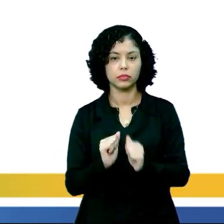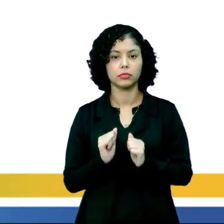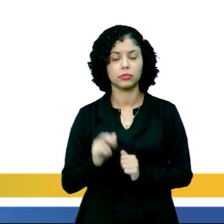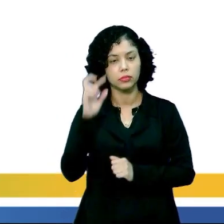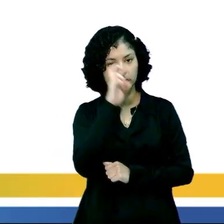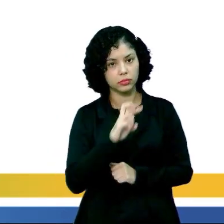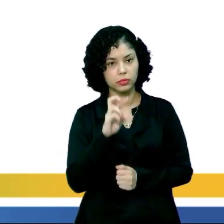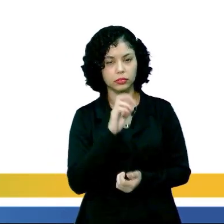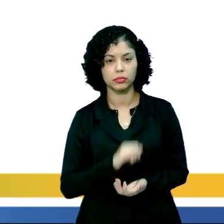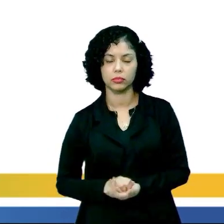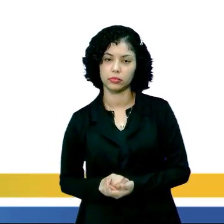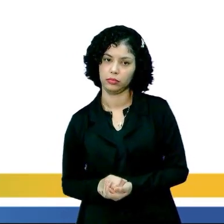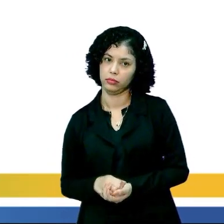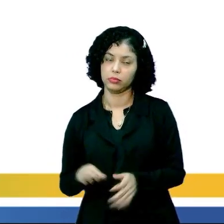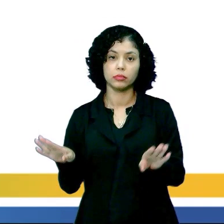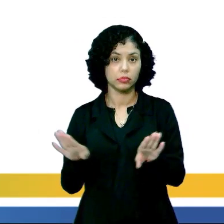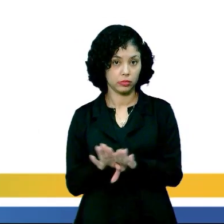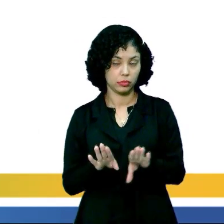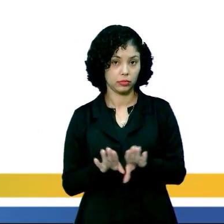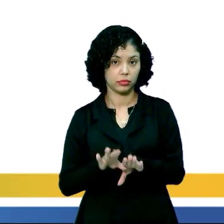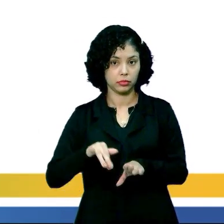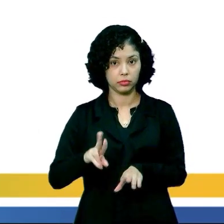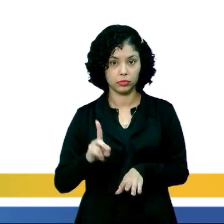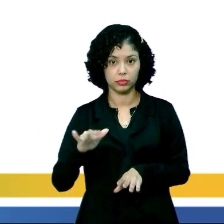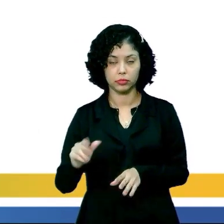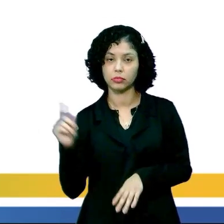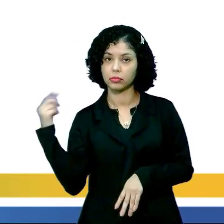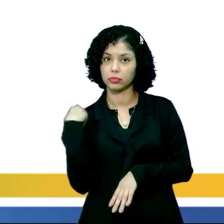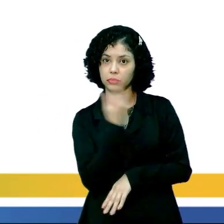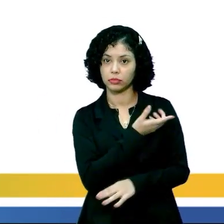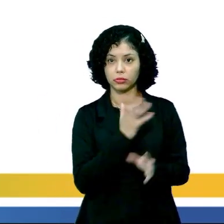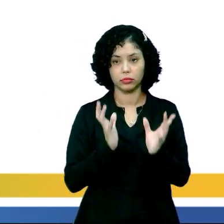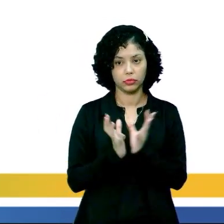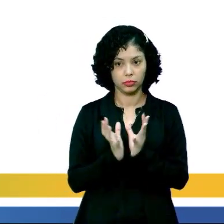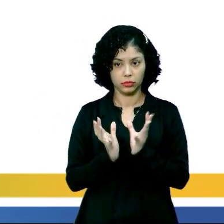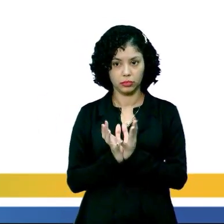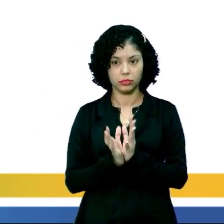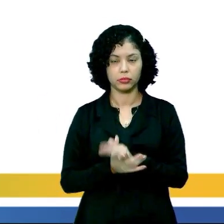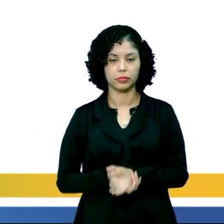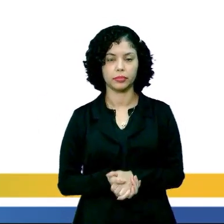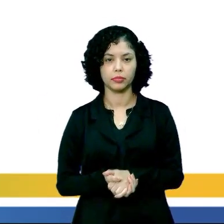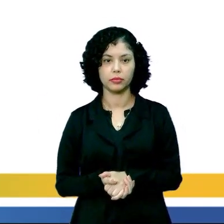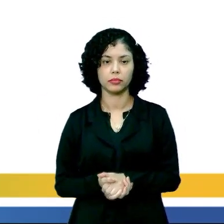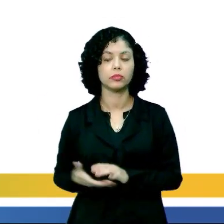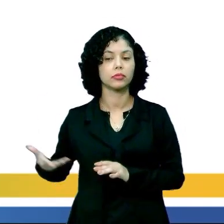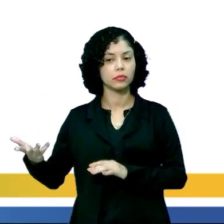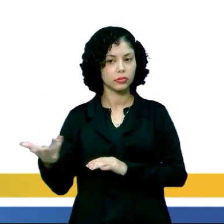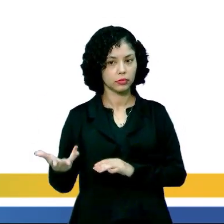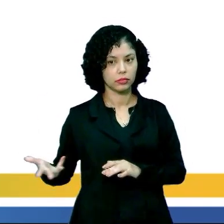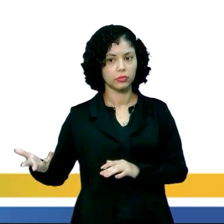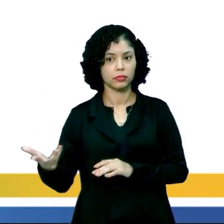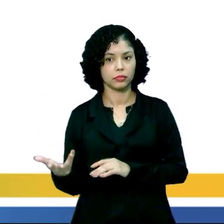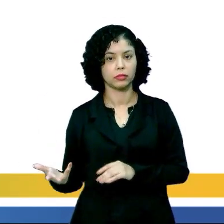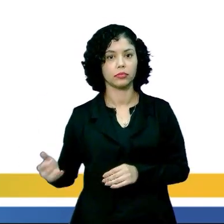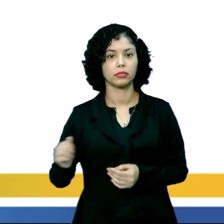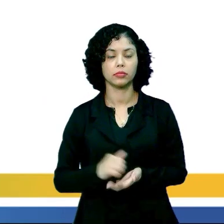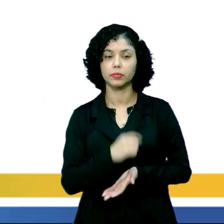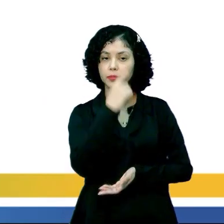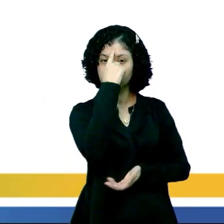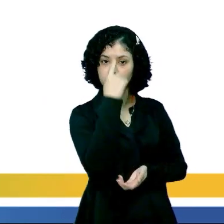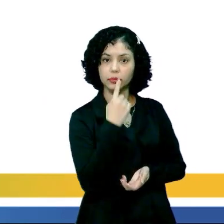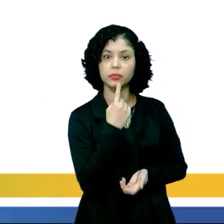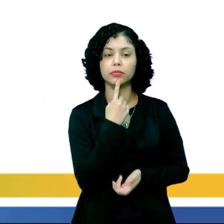apreciar. Também são materiais, então eles também fazem parte do conjunto de bens materiais. Mas, basicamente, é a